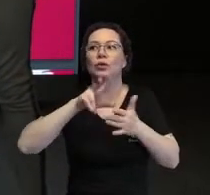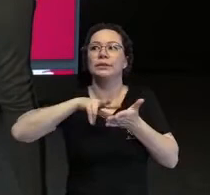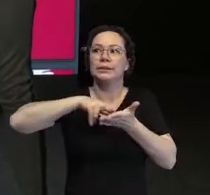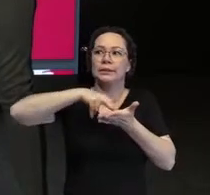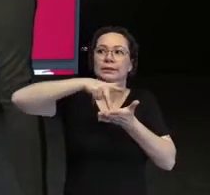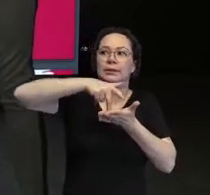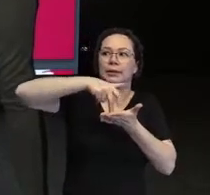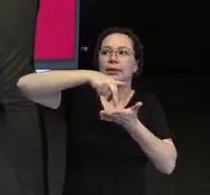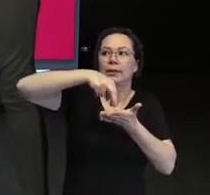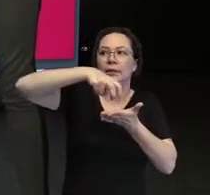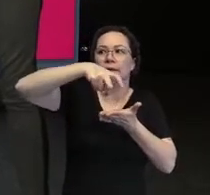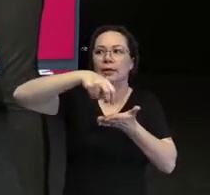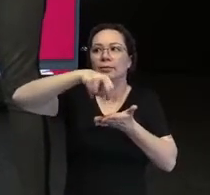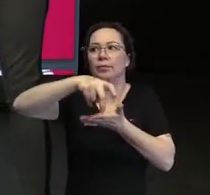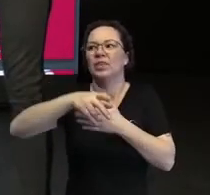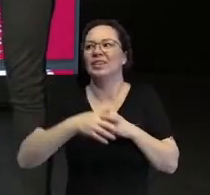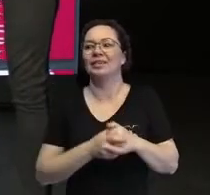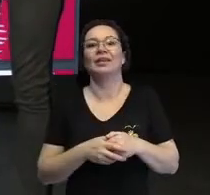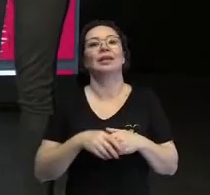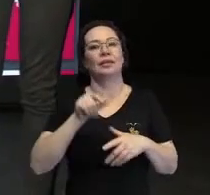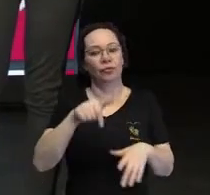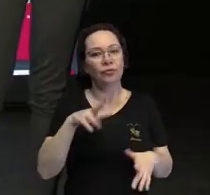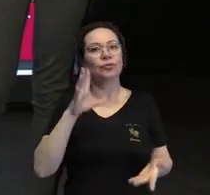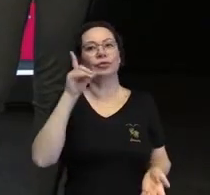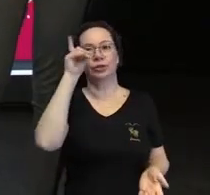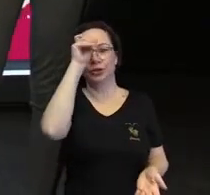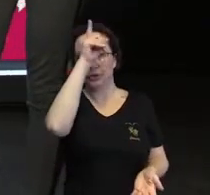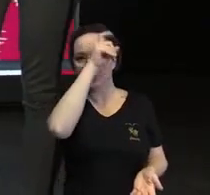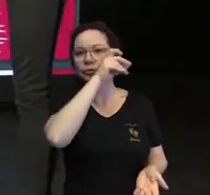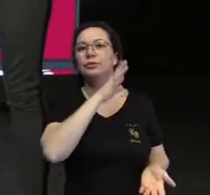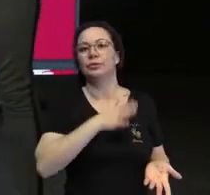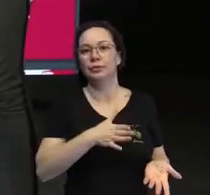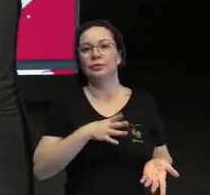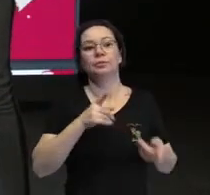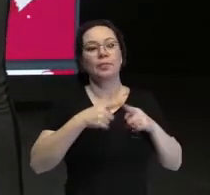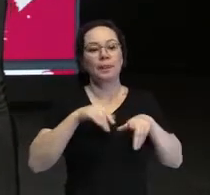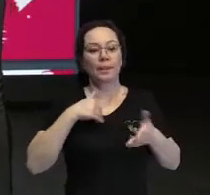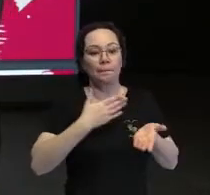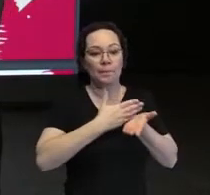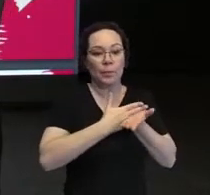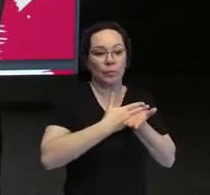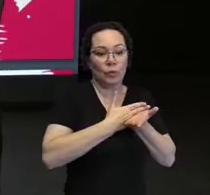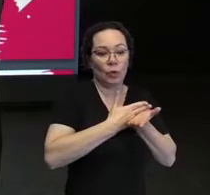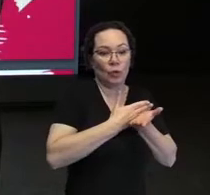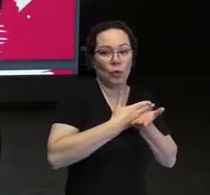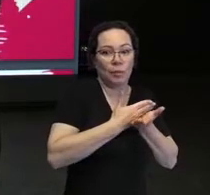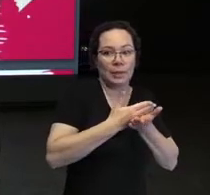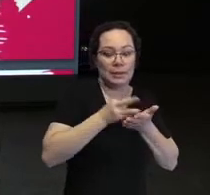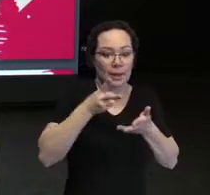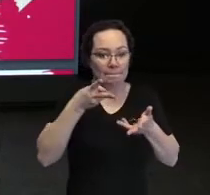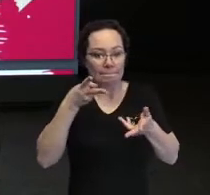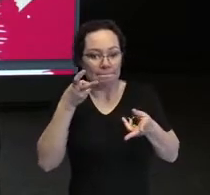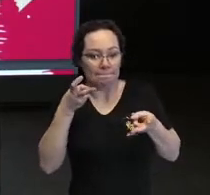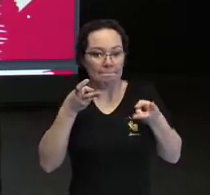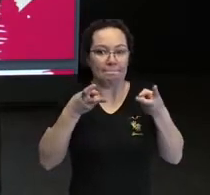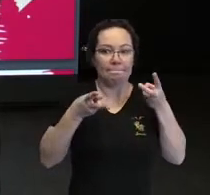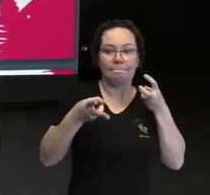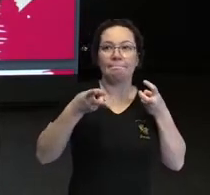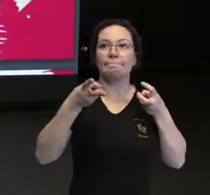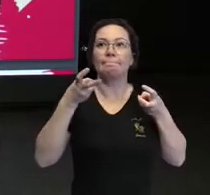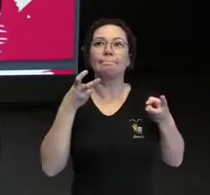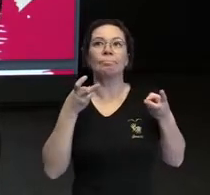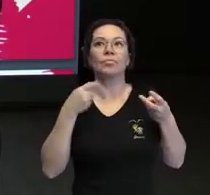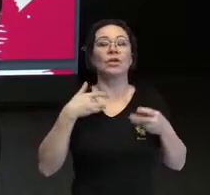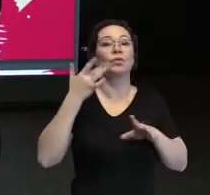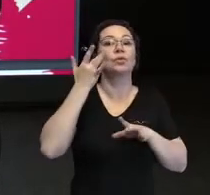Então, foi a partir daí que eu comecei a me identificar com a área. Não sabia